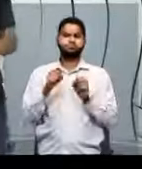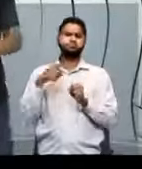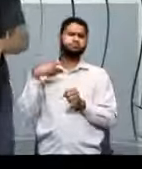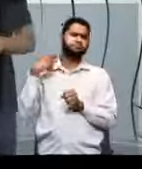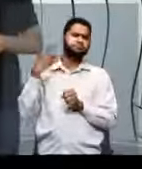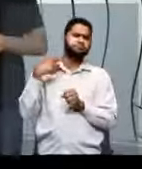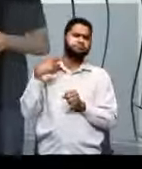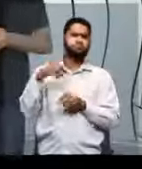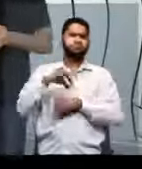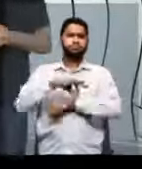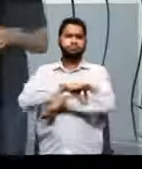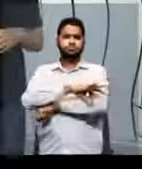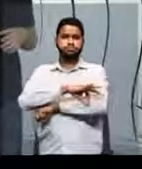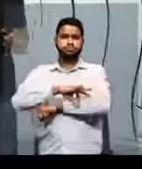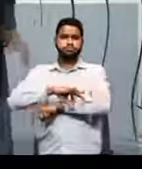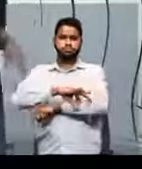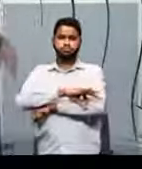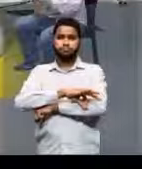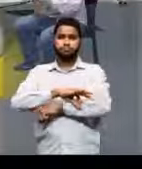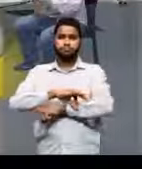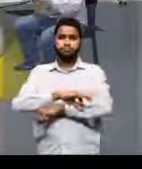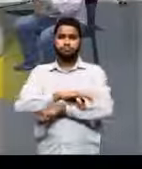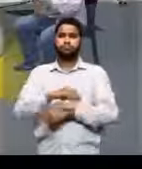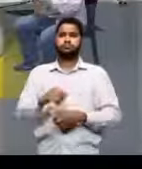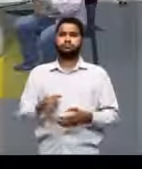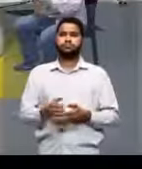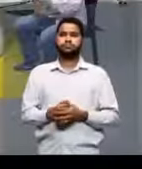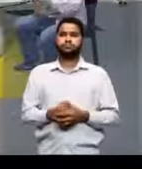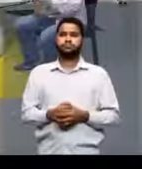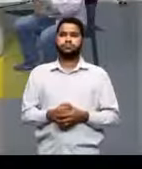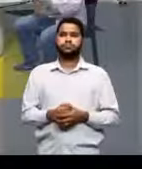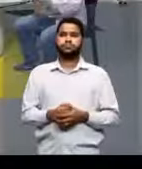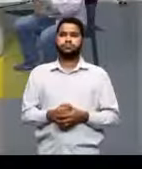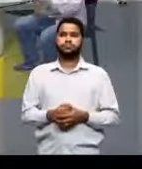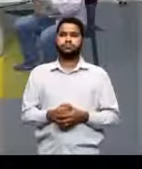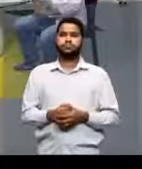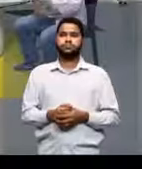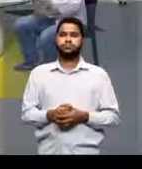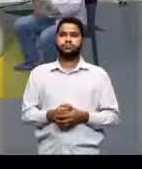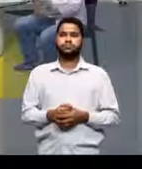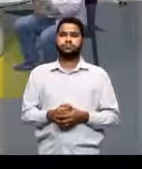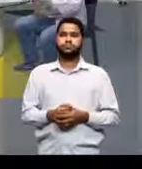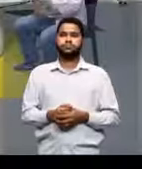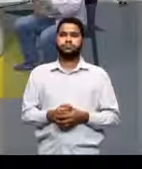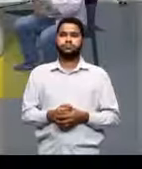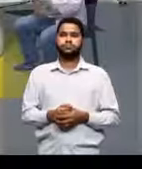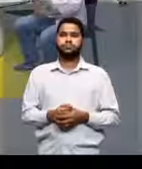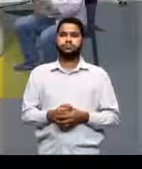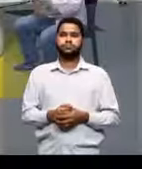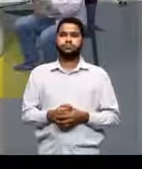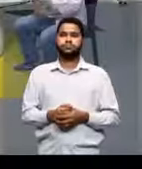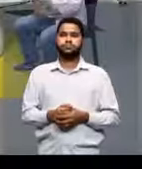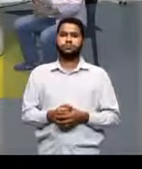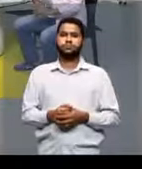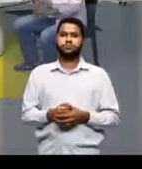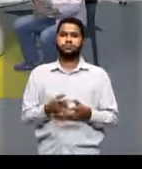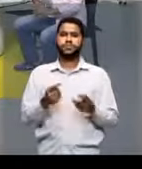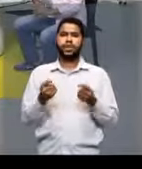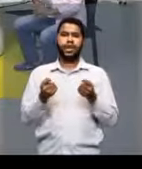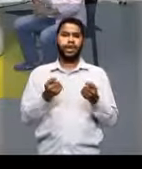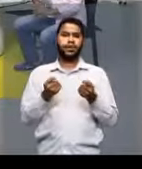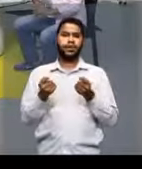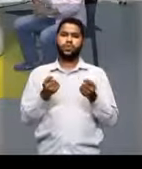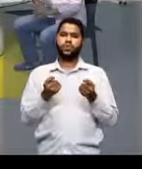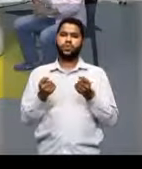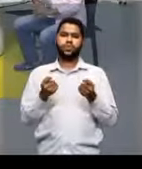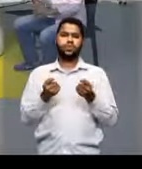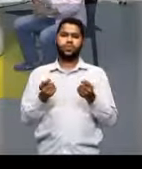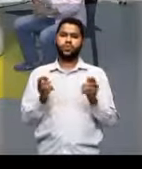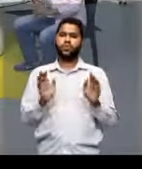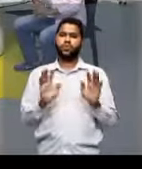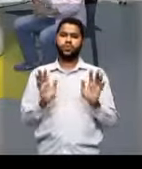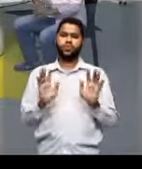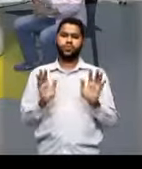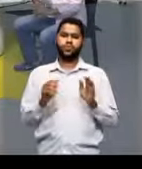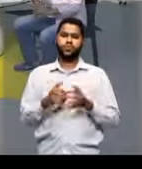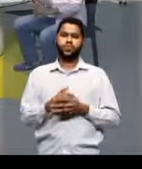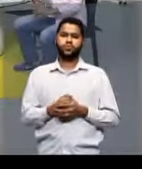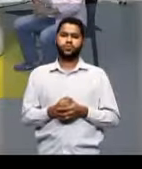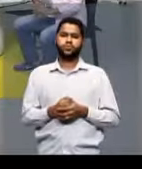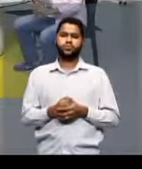arquitetura. Economia, professor? Não, a ciência social, a economia não é aplicada. aplicada? Não, não.